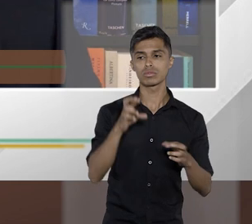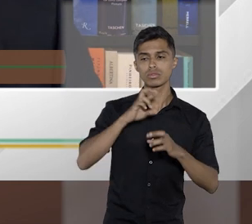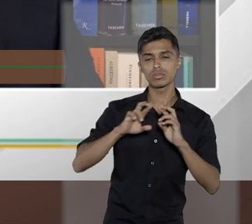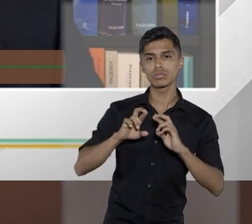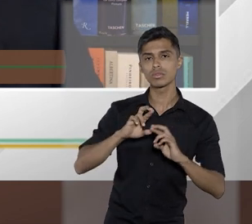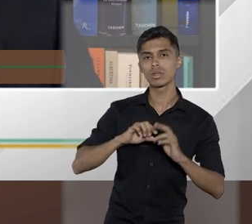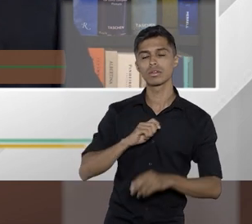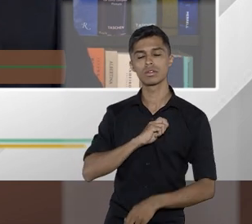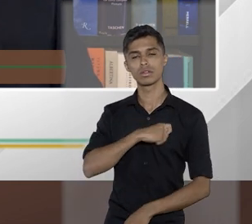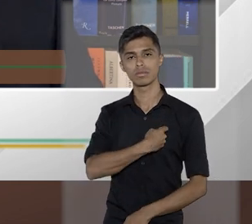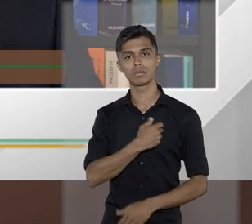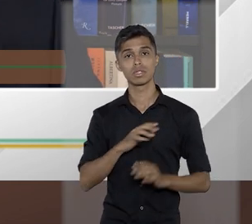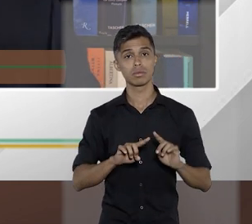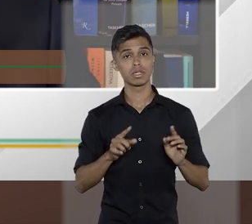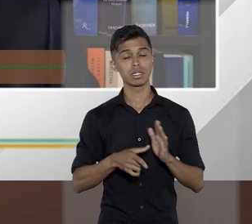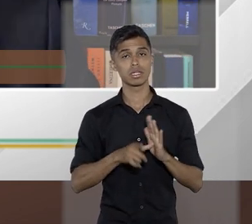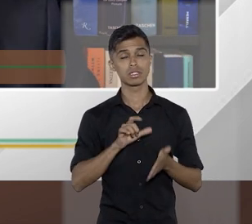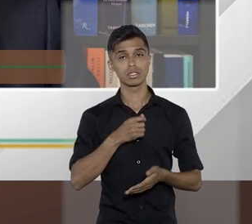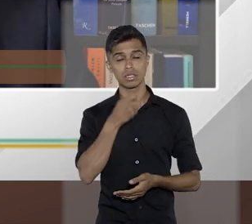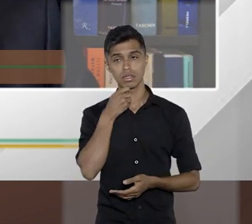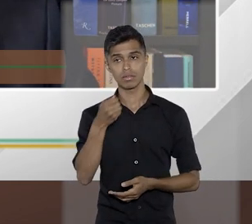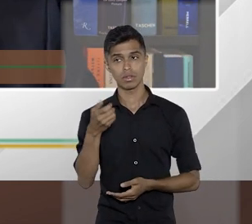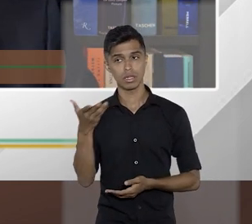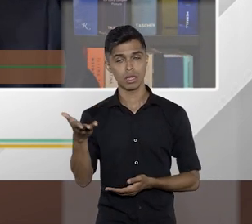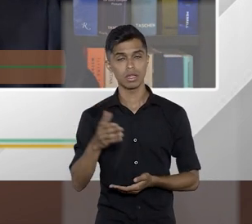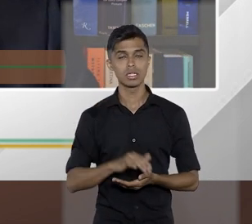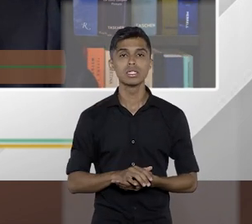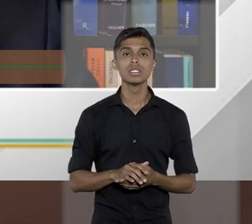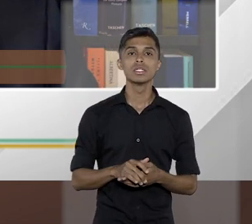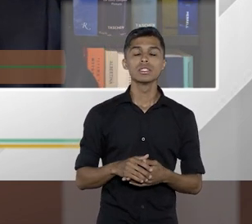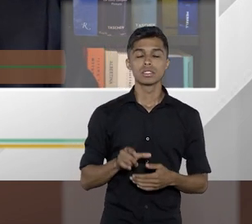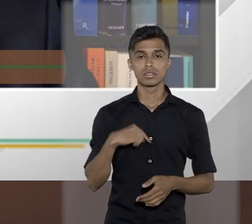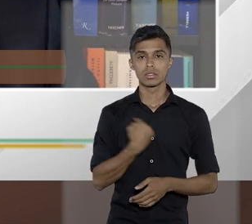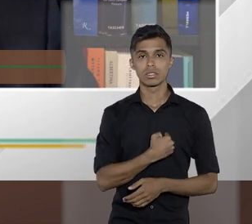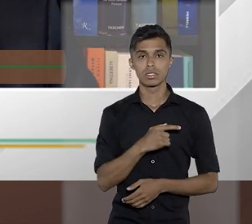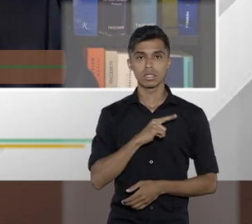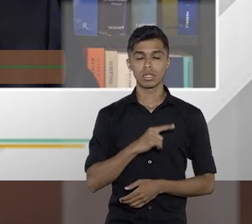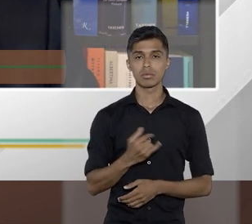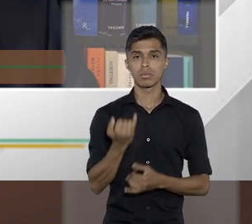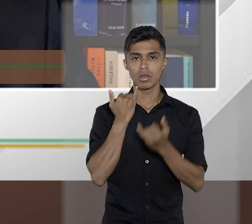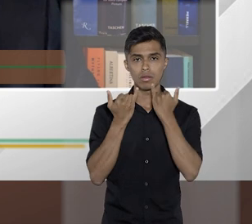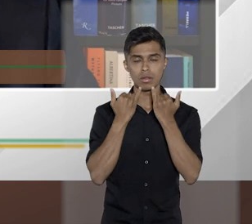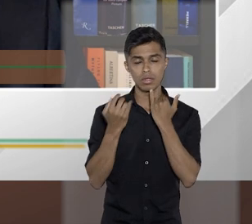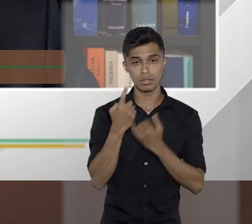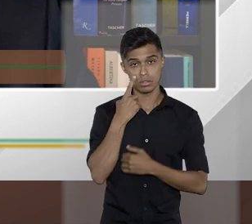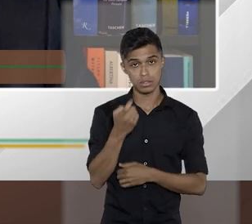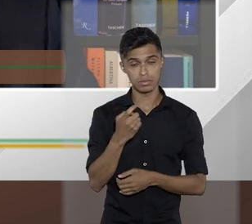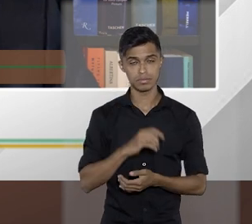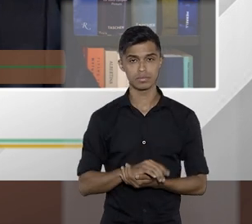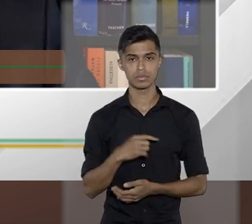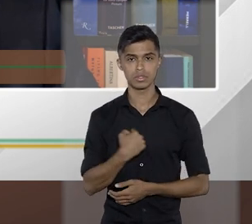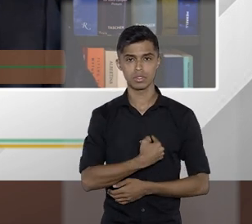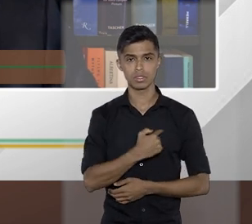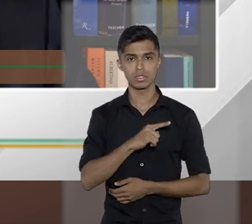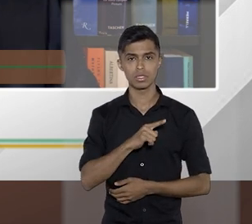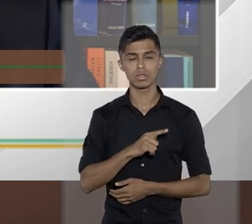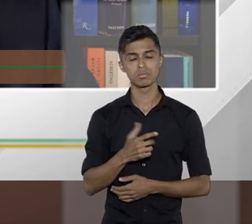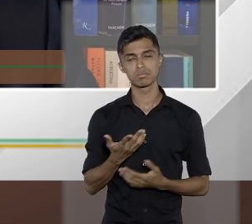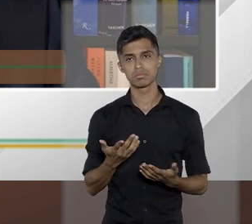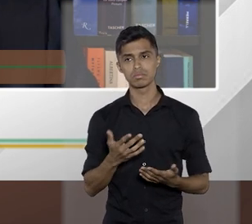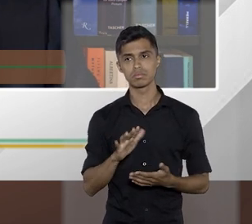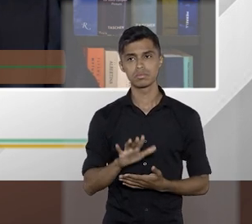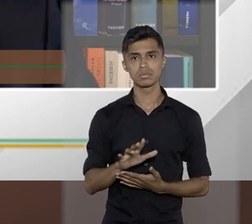de passar de volta para o Tiago e para a Fátima que a gente tem um dado ainda interessante a gente tem pelo menos